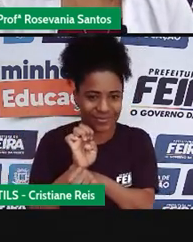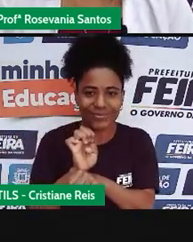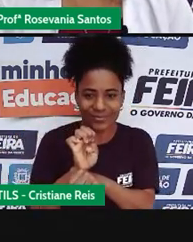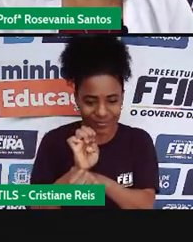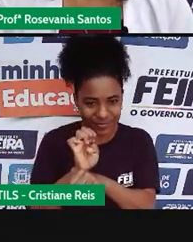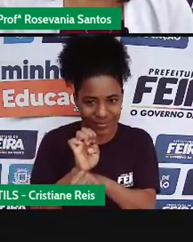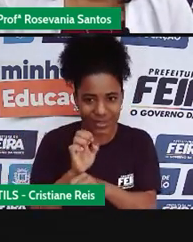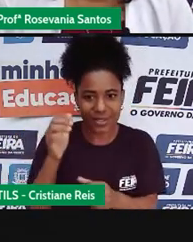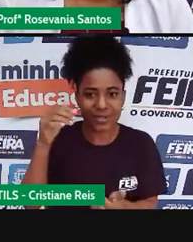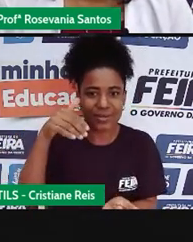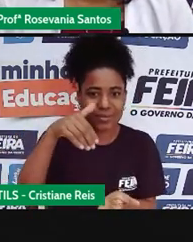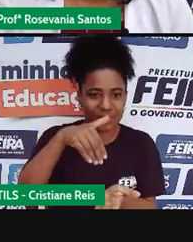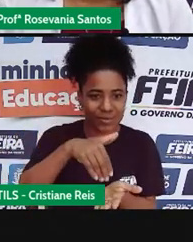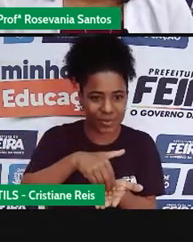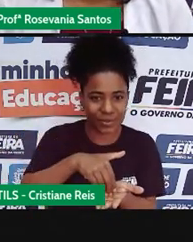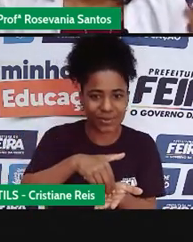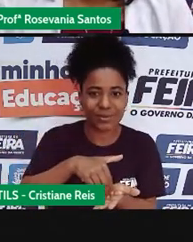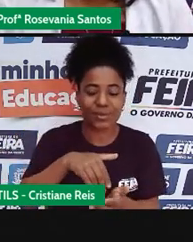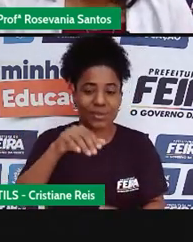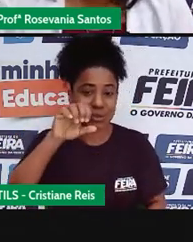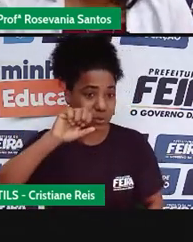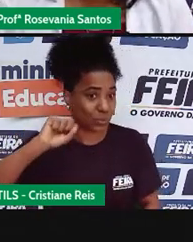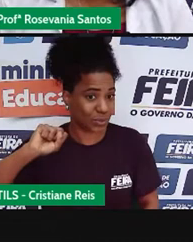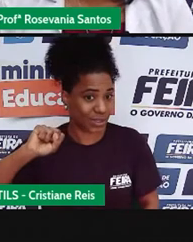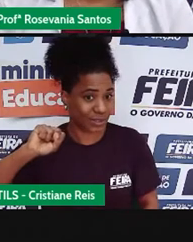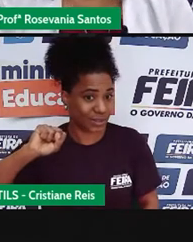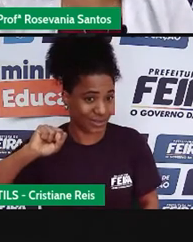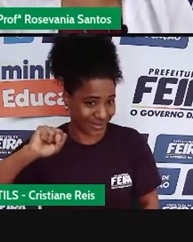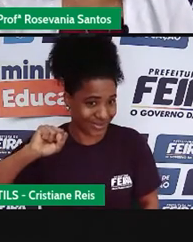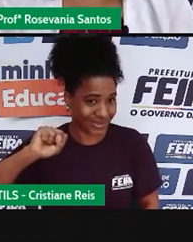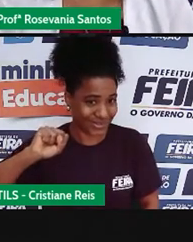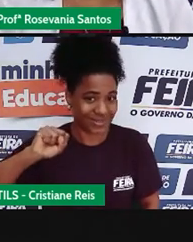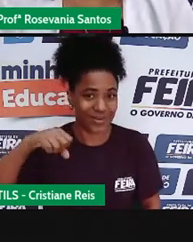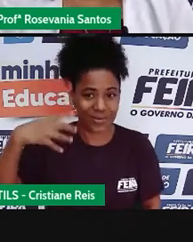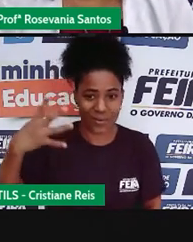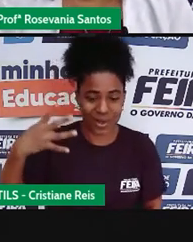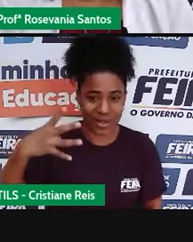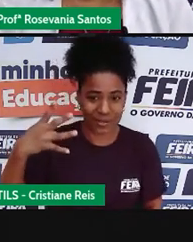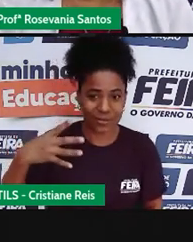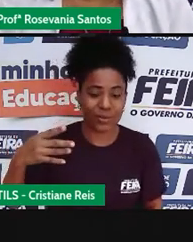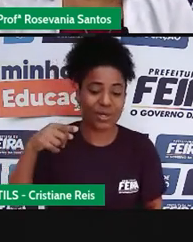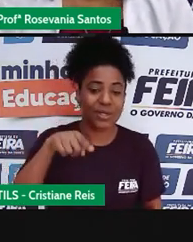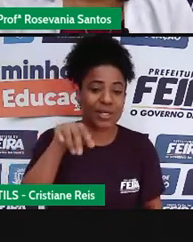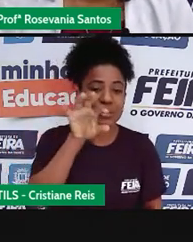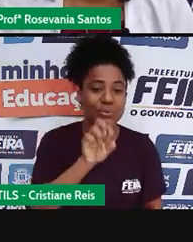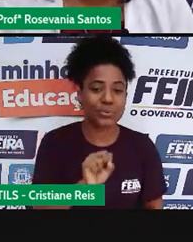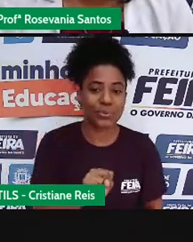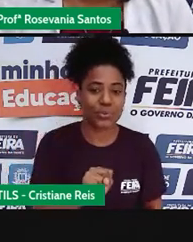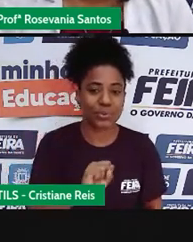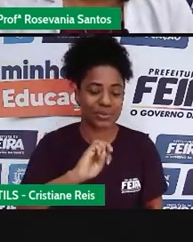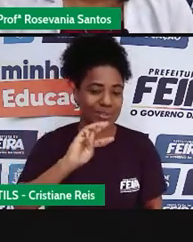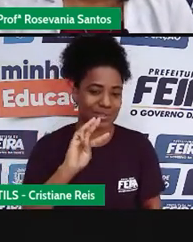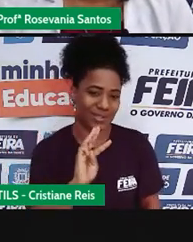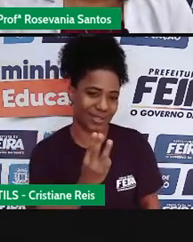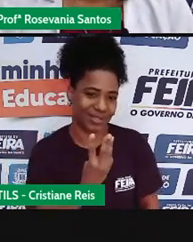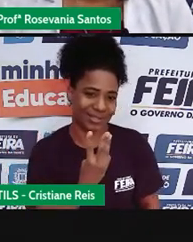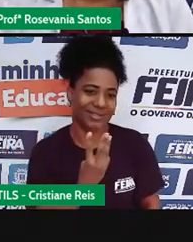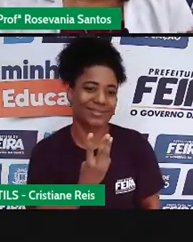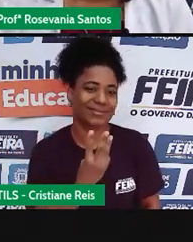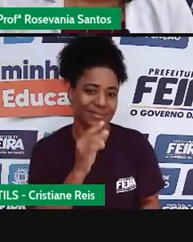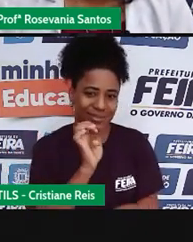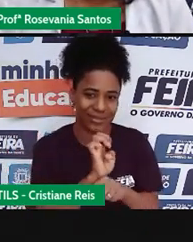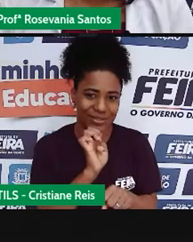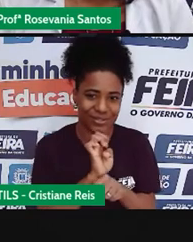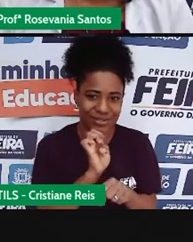região. Por fim, a vem com a região sudeste com quatro estados e a região sul com três estados, é, que tá em